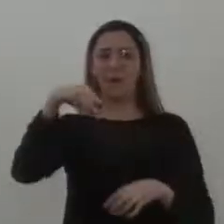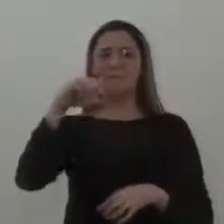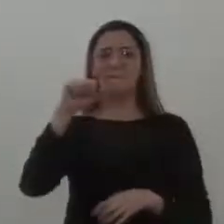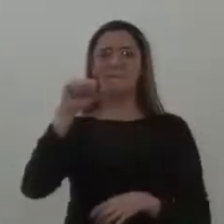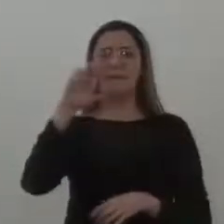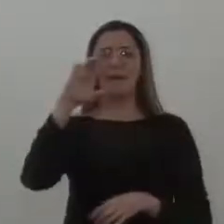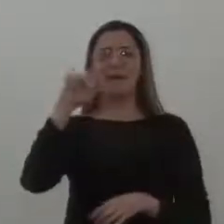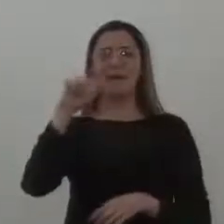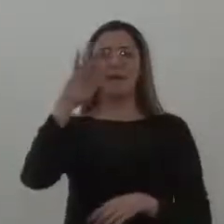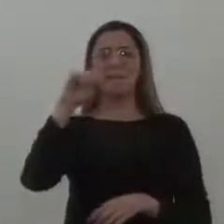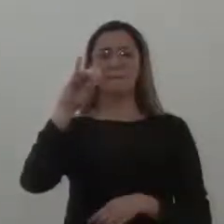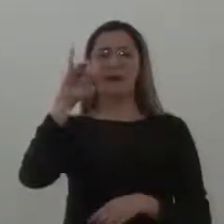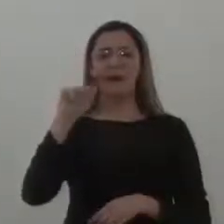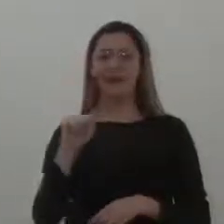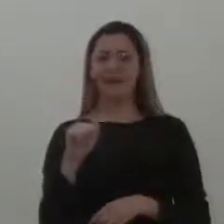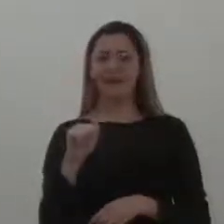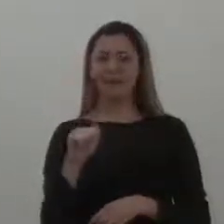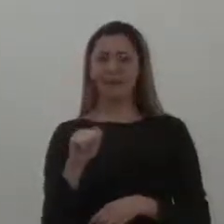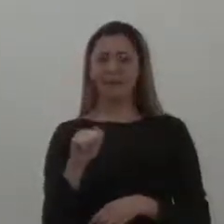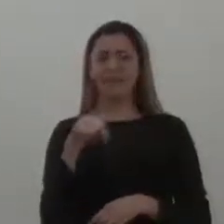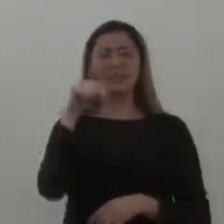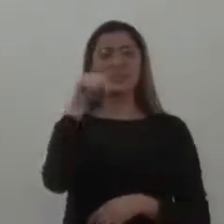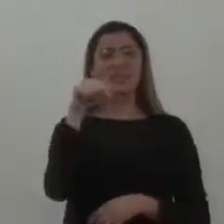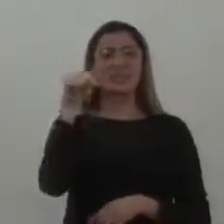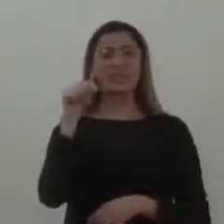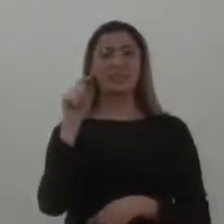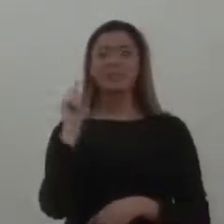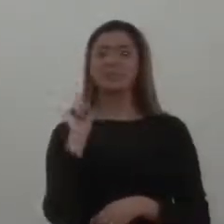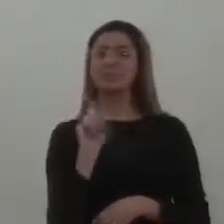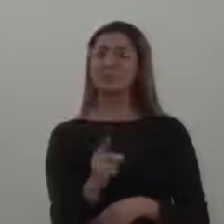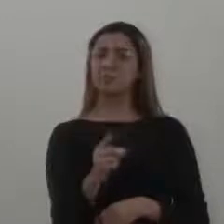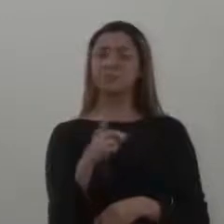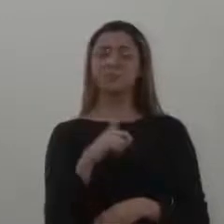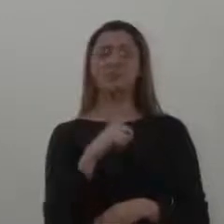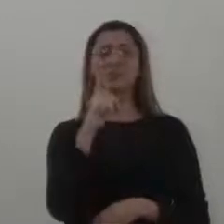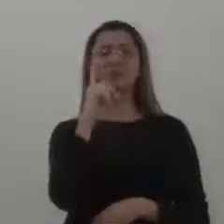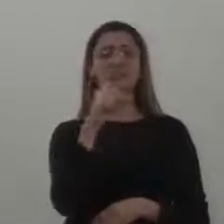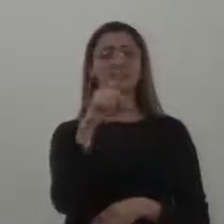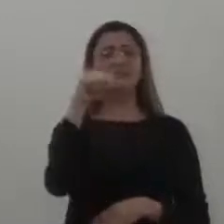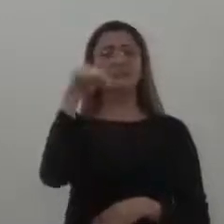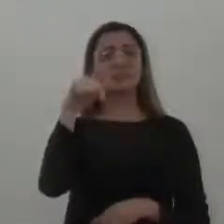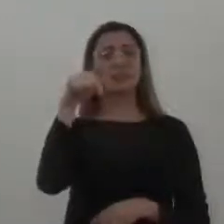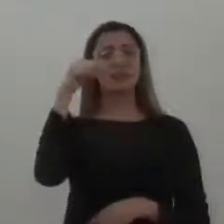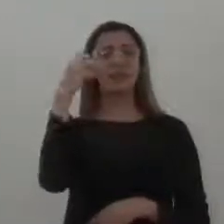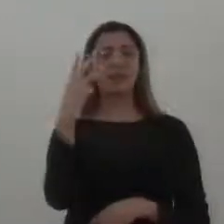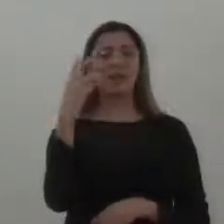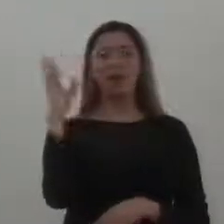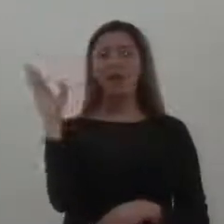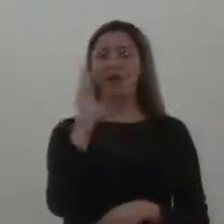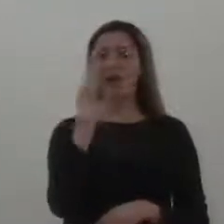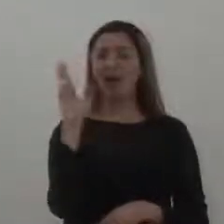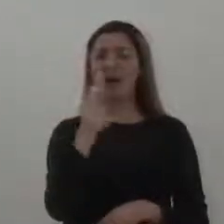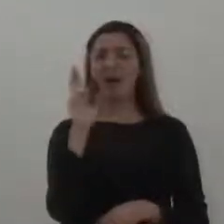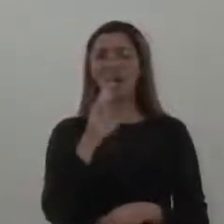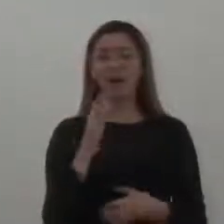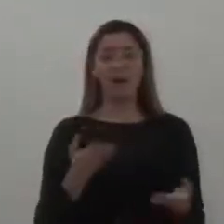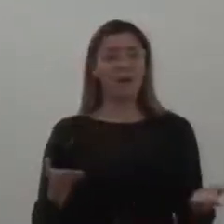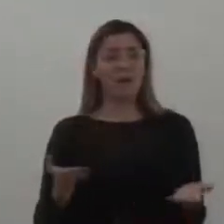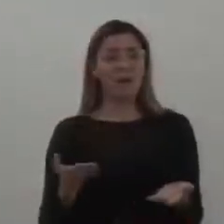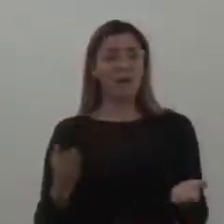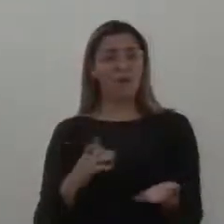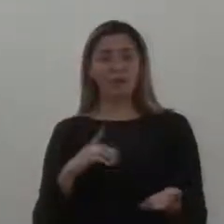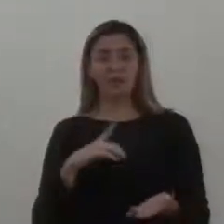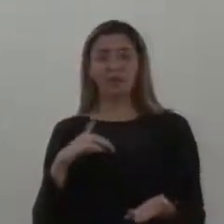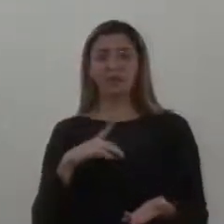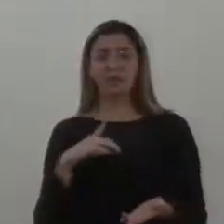pós-iluminações. Com 77 mil, eu tenho aqui uma média de 173 reais por ponto. Se a gente tem hoje dinheiro de